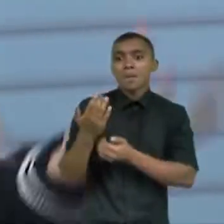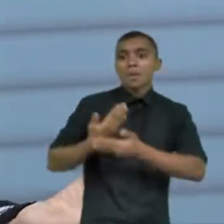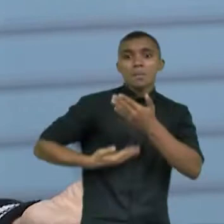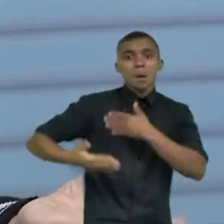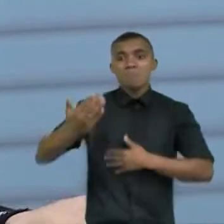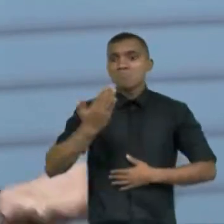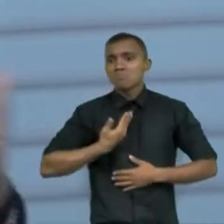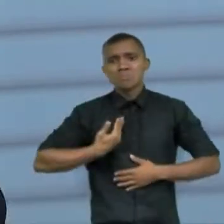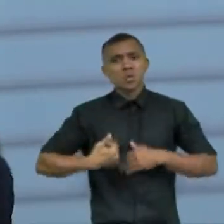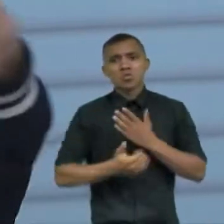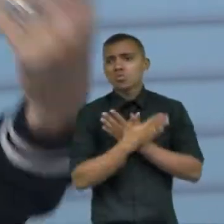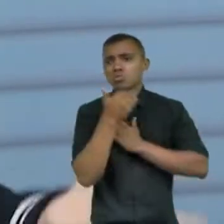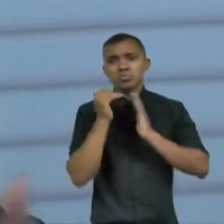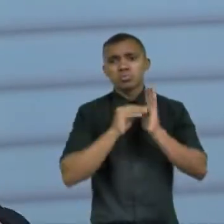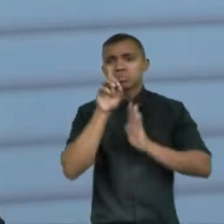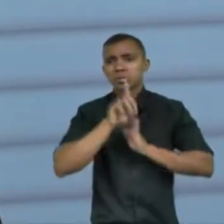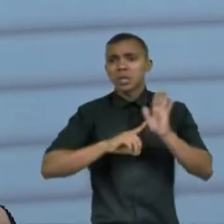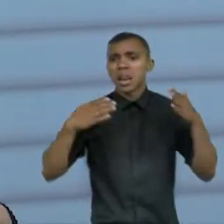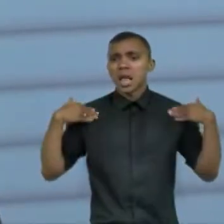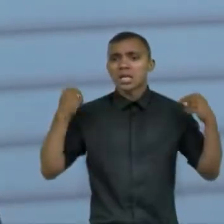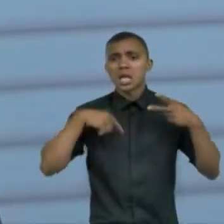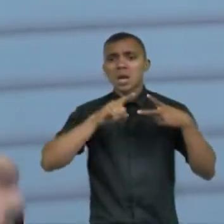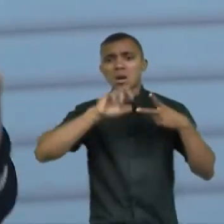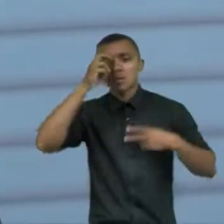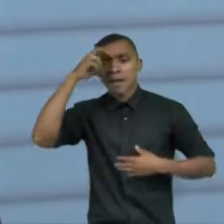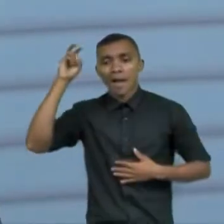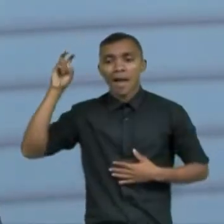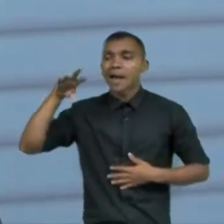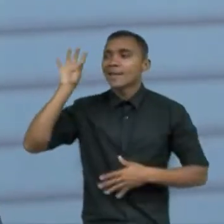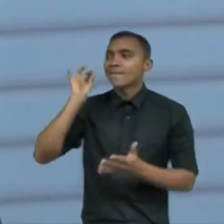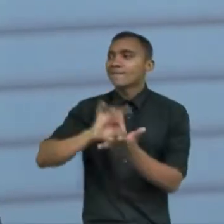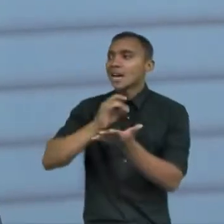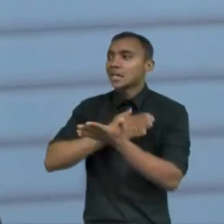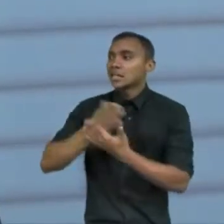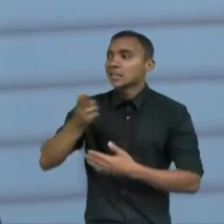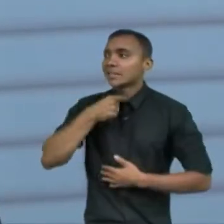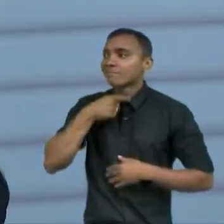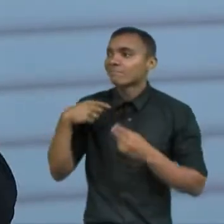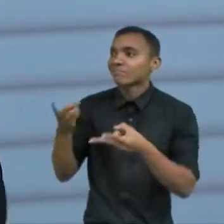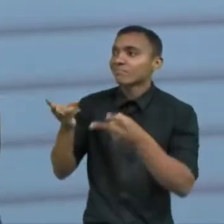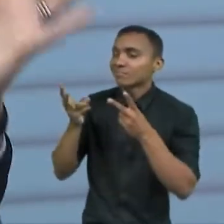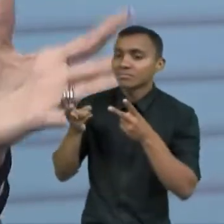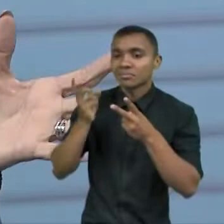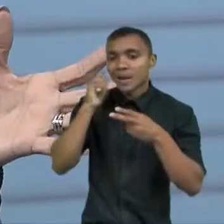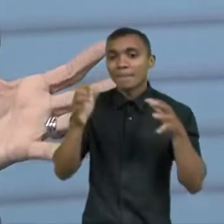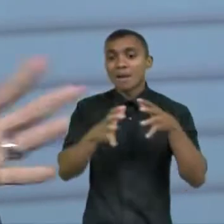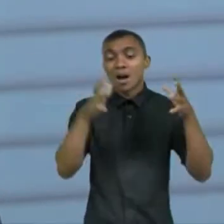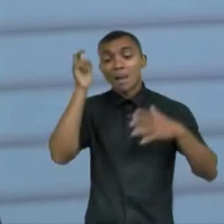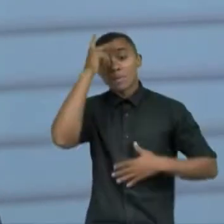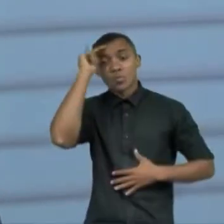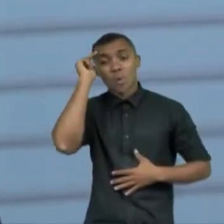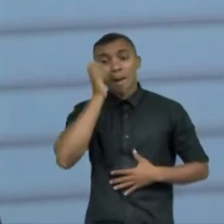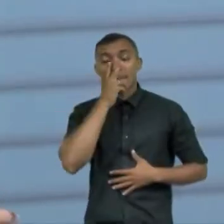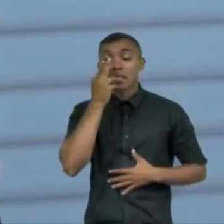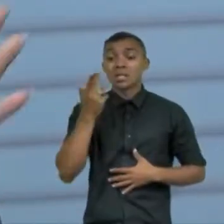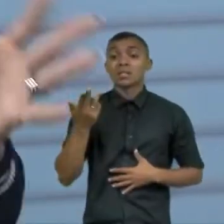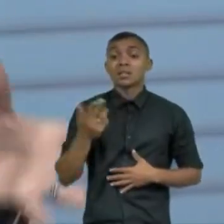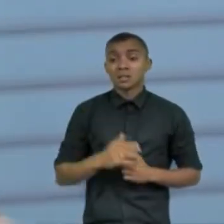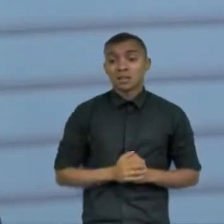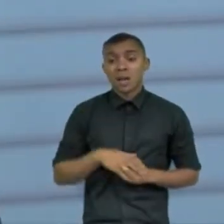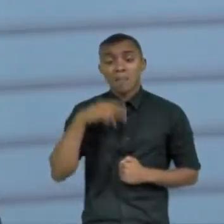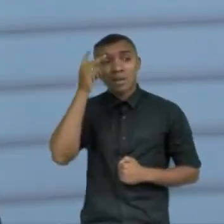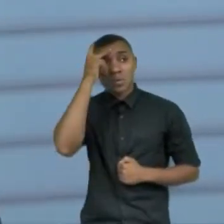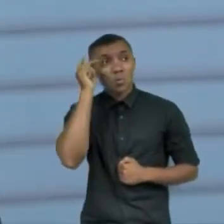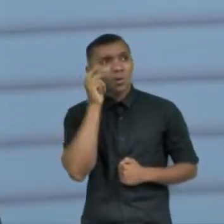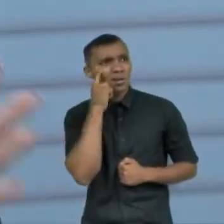falam sobre tudo direito a lazer e cultura só que a realidade da população em geral sem especificar quem